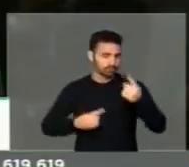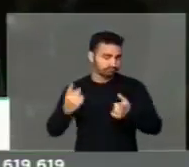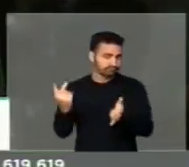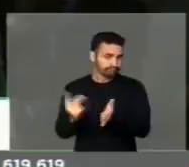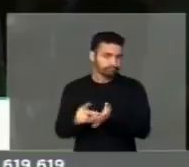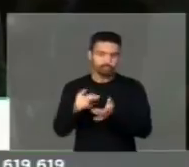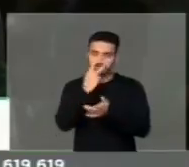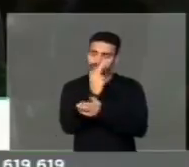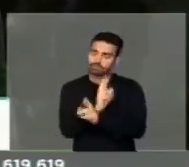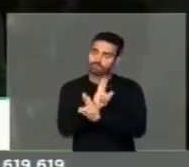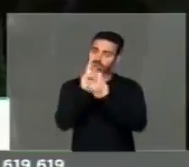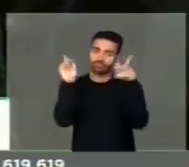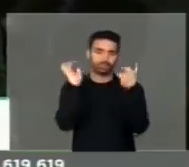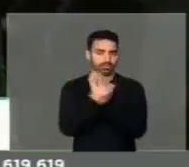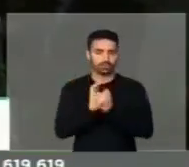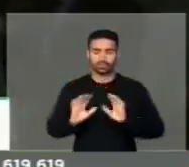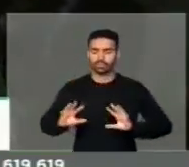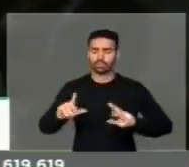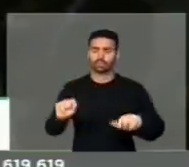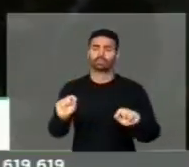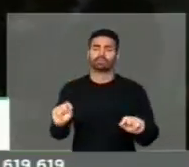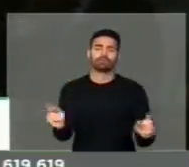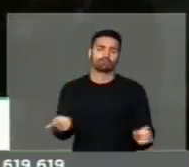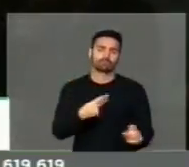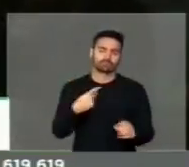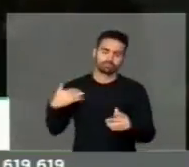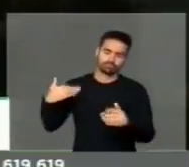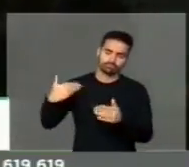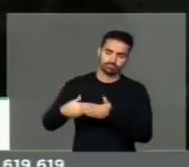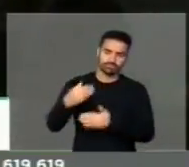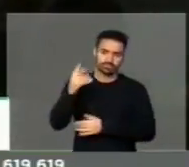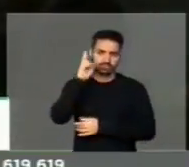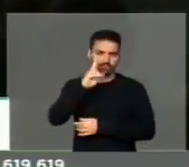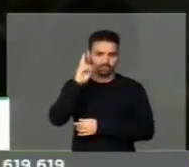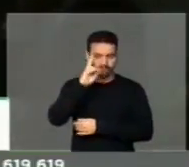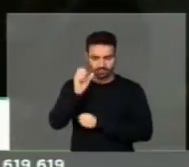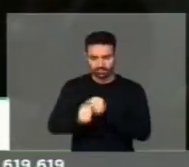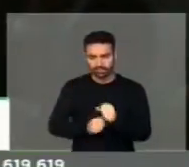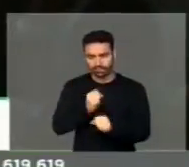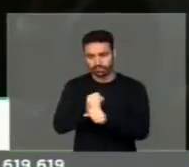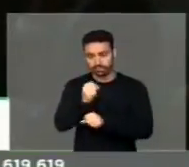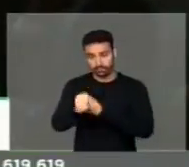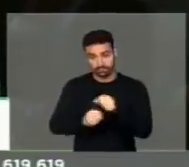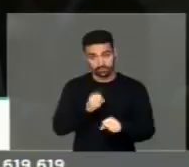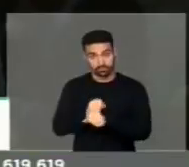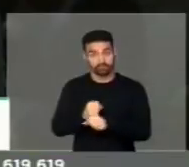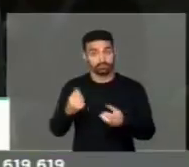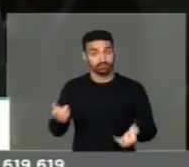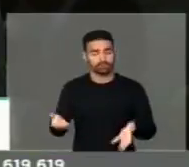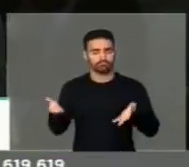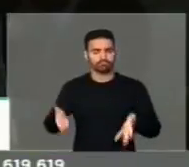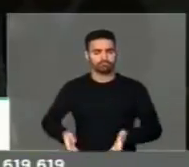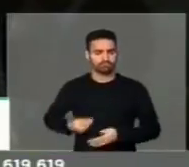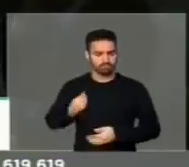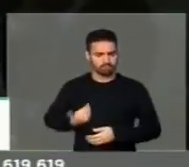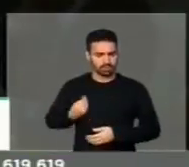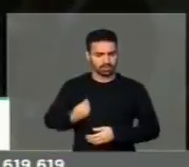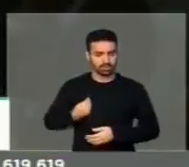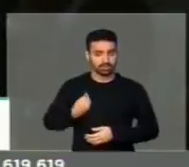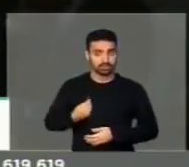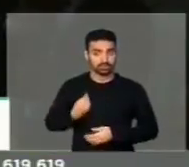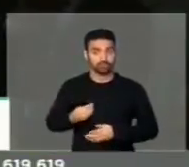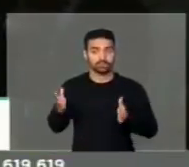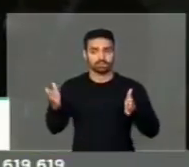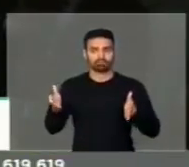diferenciada de tudo aquilo que aconteceu ao longo da história dos últimos anos. Então poder participar dessa legislatura é